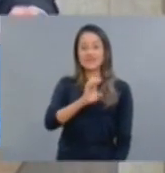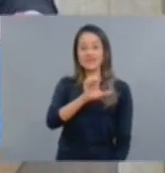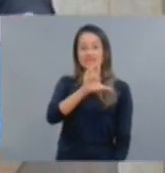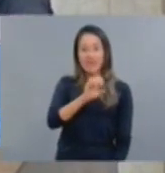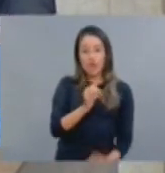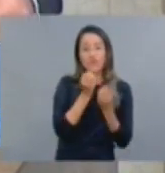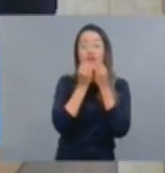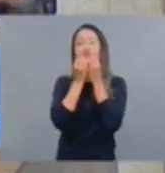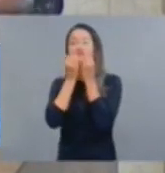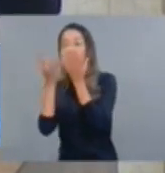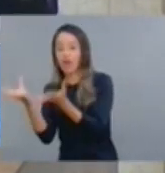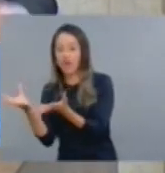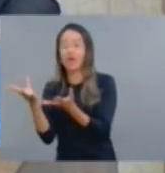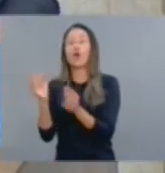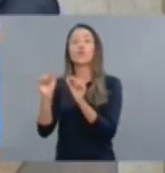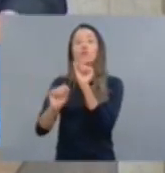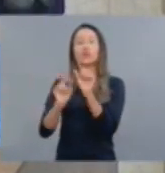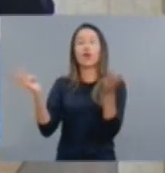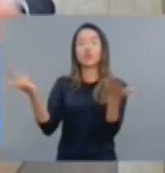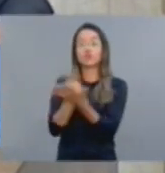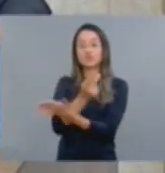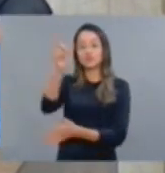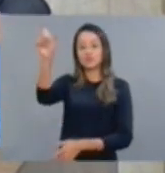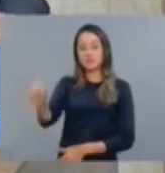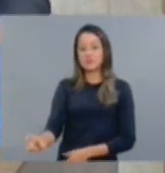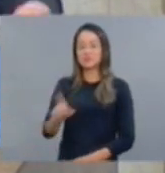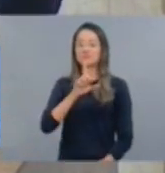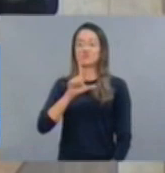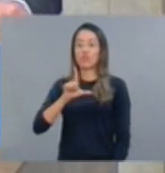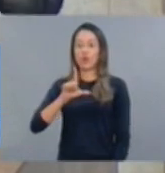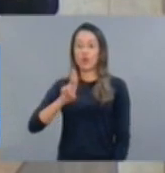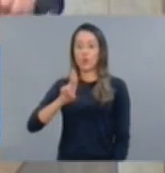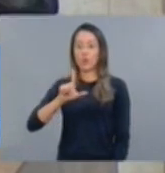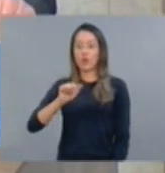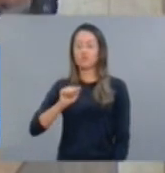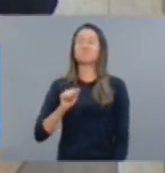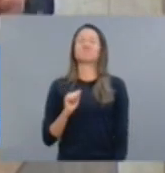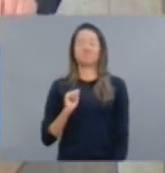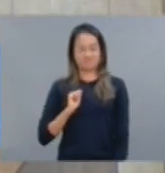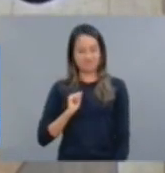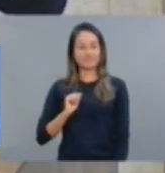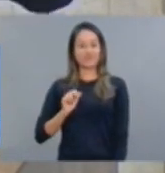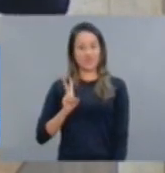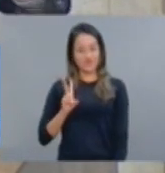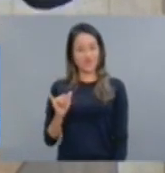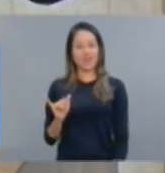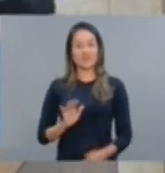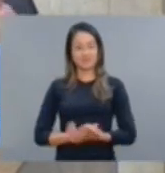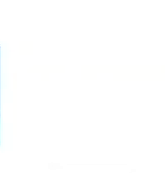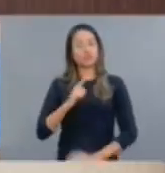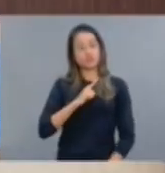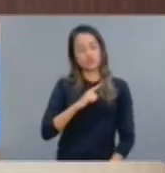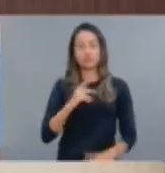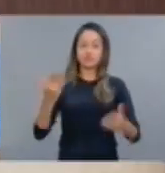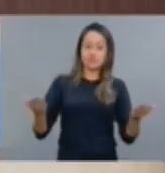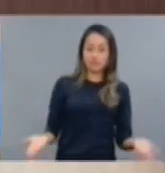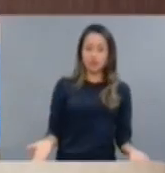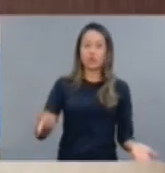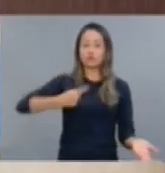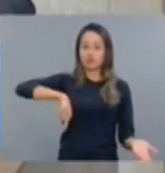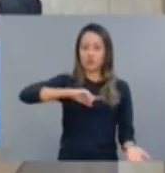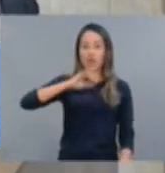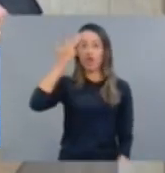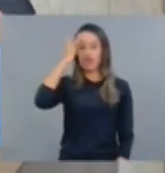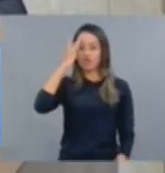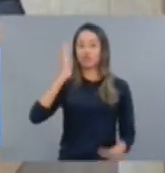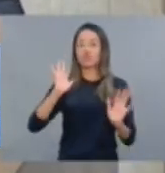esse sim vai dizer como funcionava a corrupção no Brasil, porque já descobriram planilhas até 30 anos atrás. A gente acha